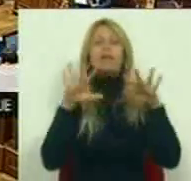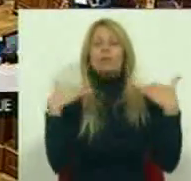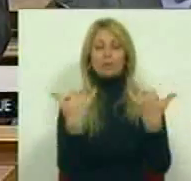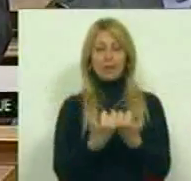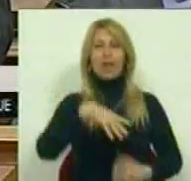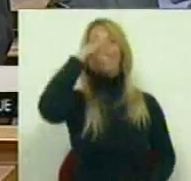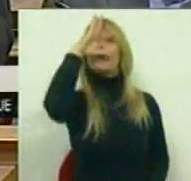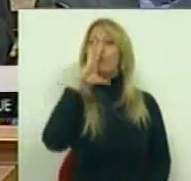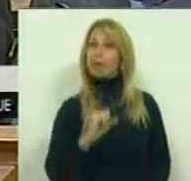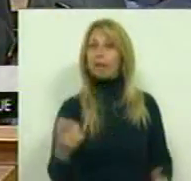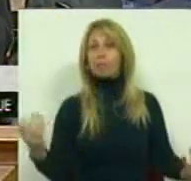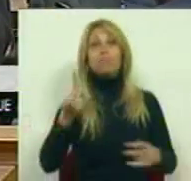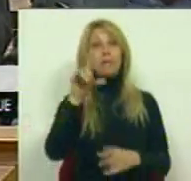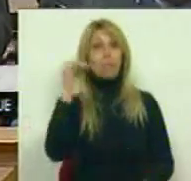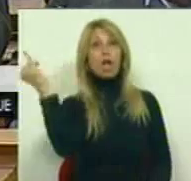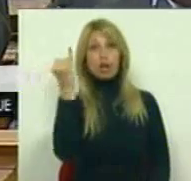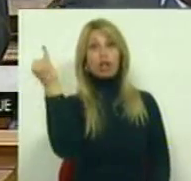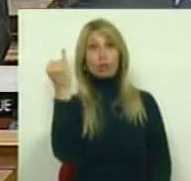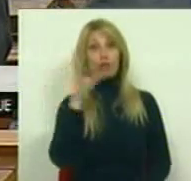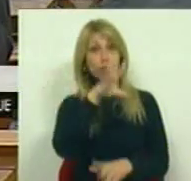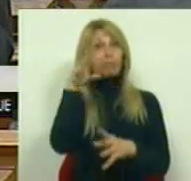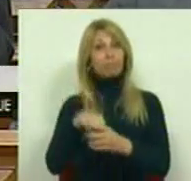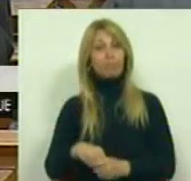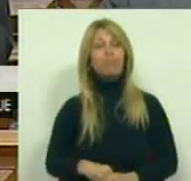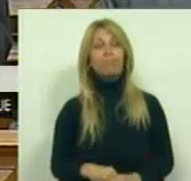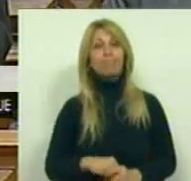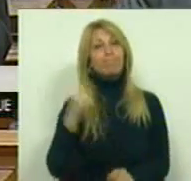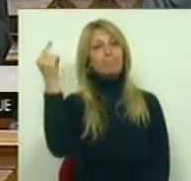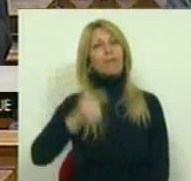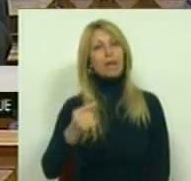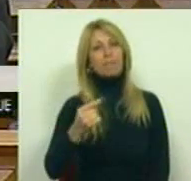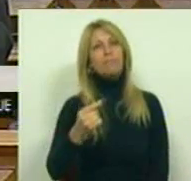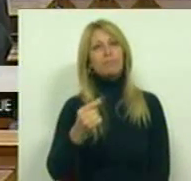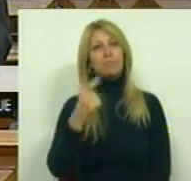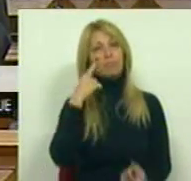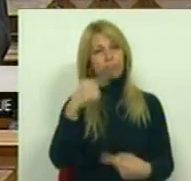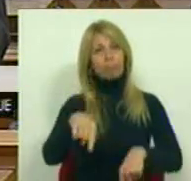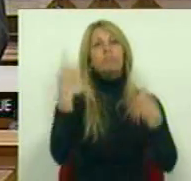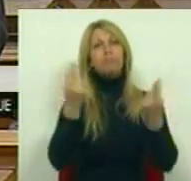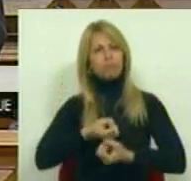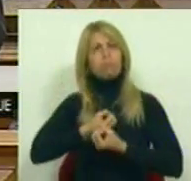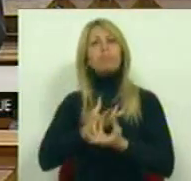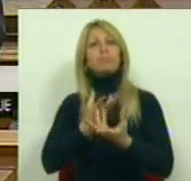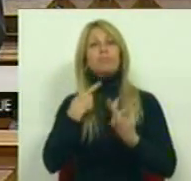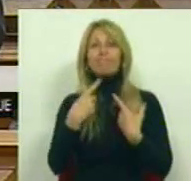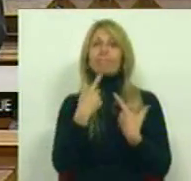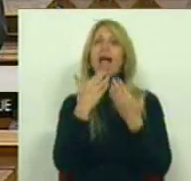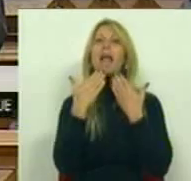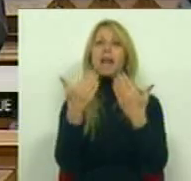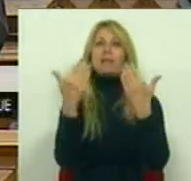e as suas instituições têm o dever de exprimir e traduzir o seu reconhecimento